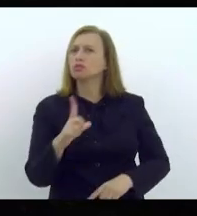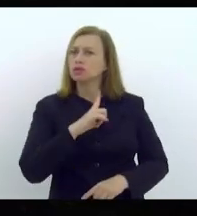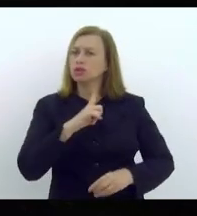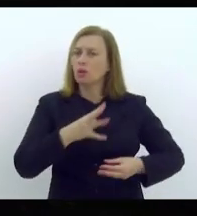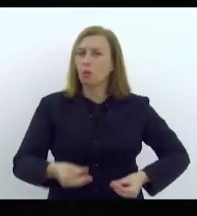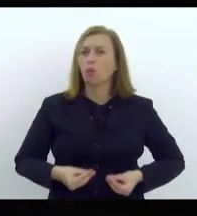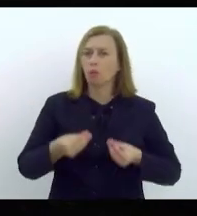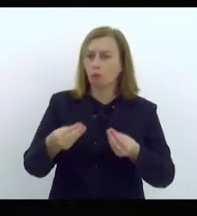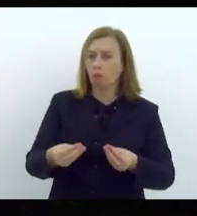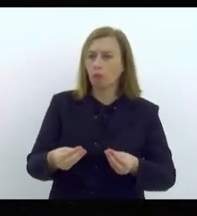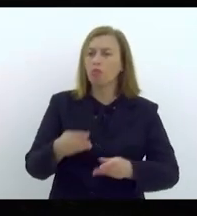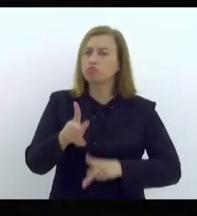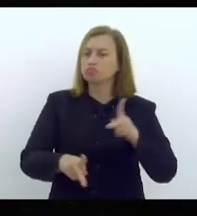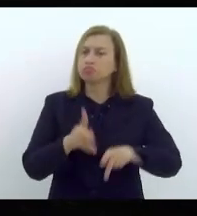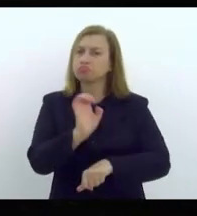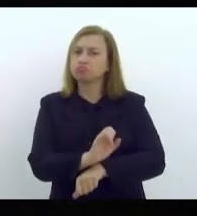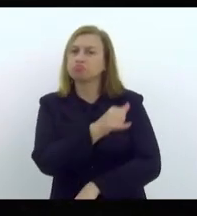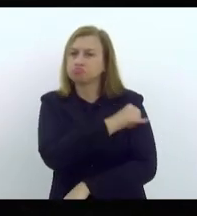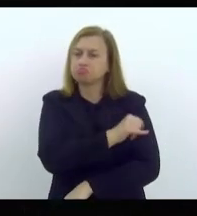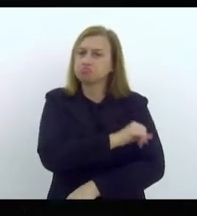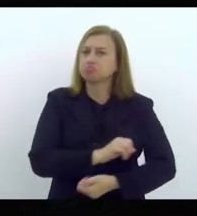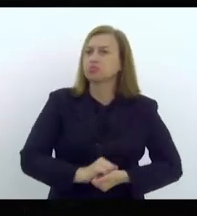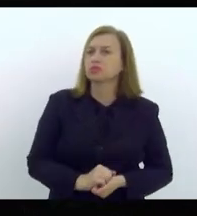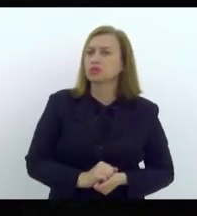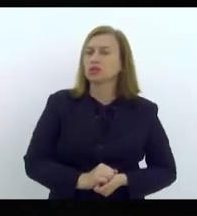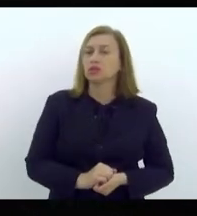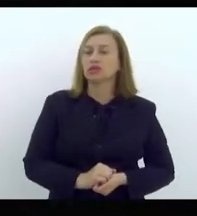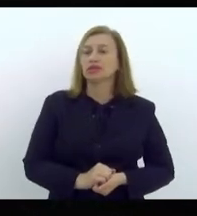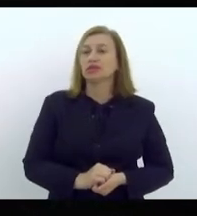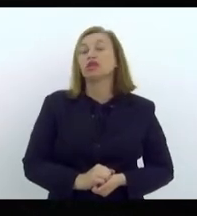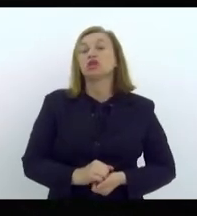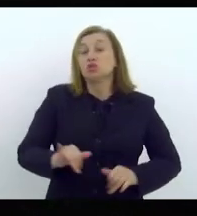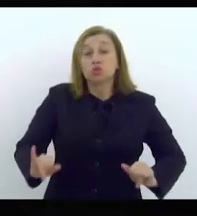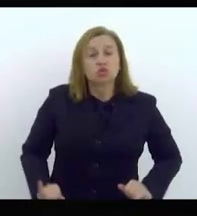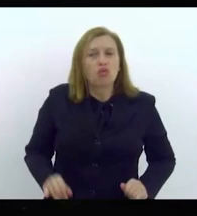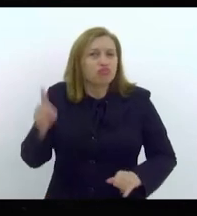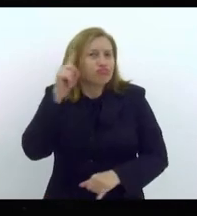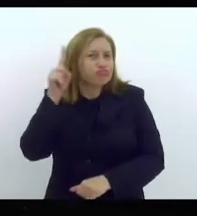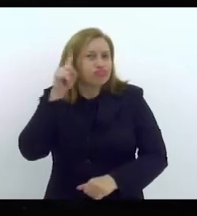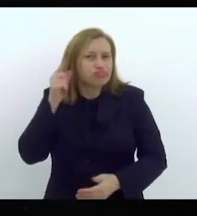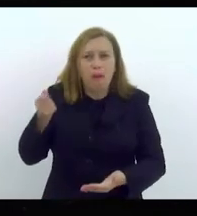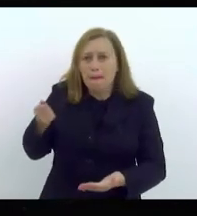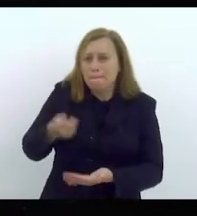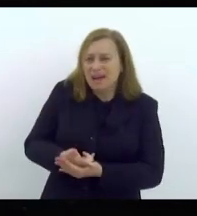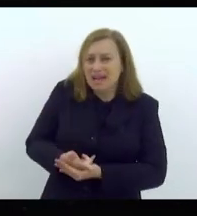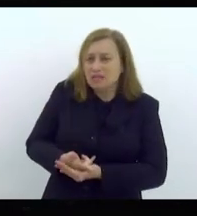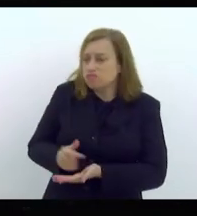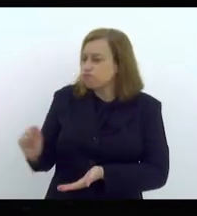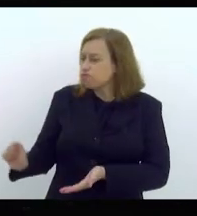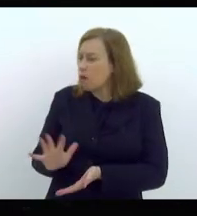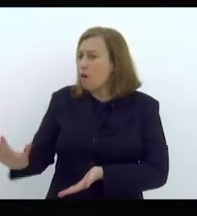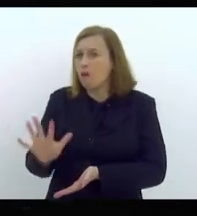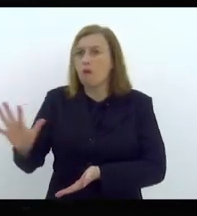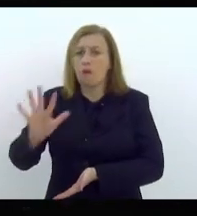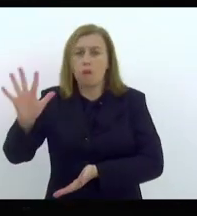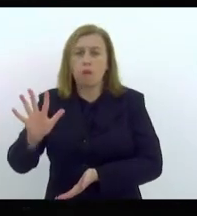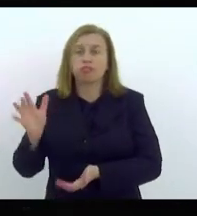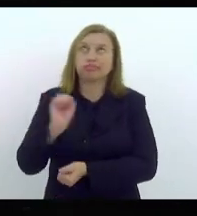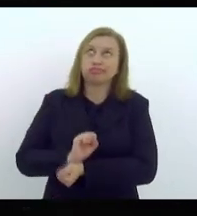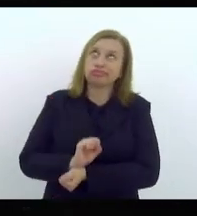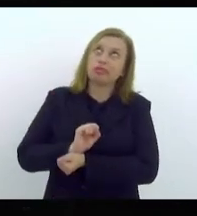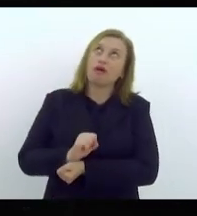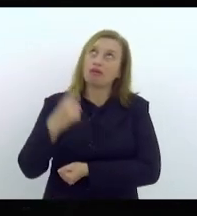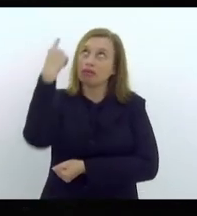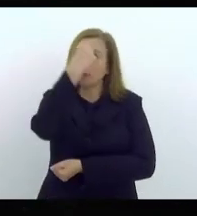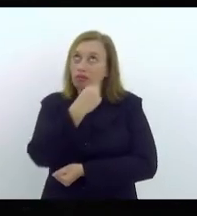entrega para o povo do Estado do Rio de Janeiro, que é penalizado todos os dias, paga passagens caríssimas, tem que esperar durante